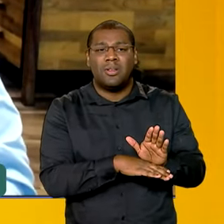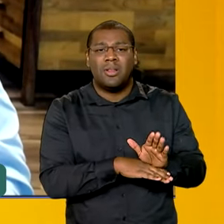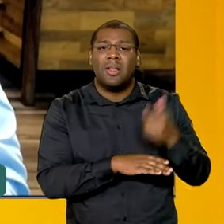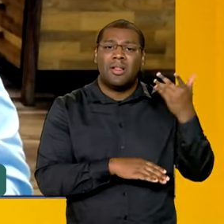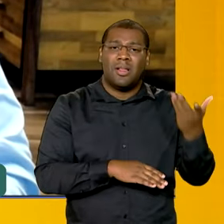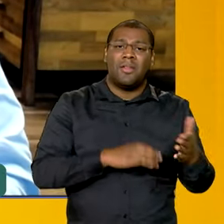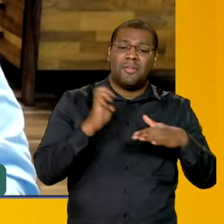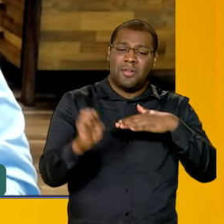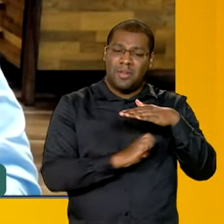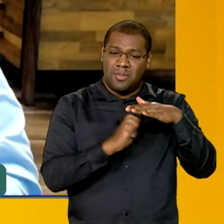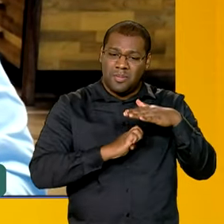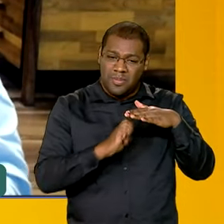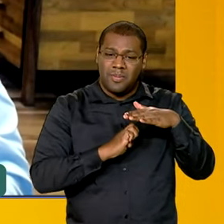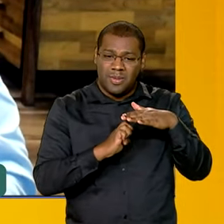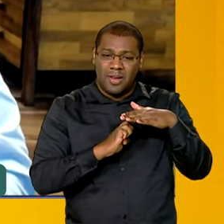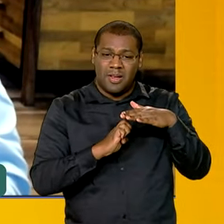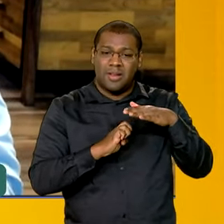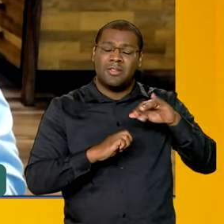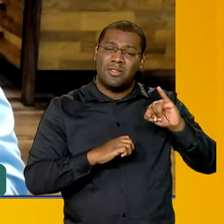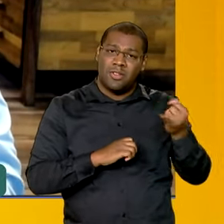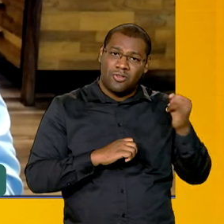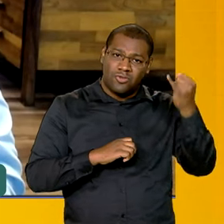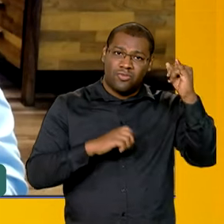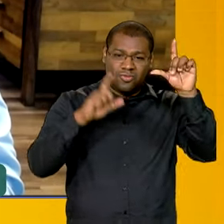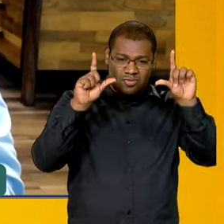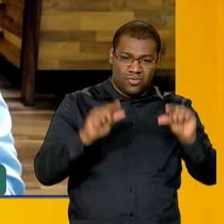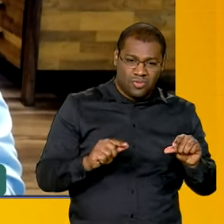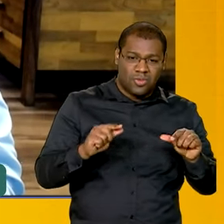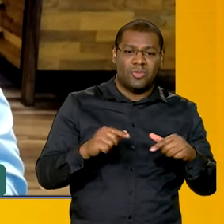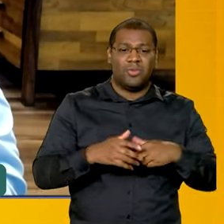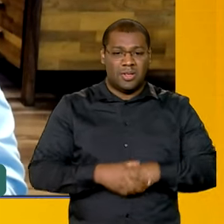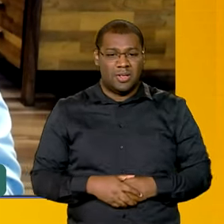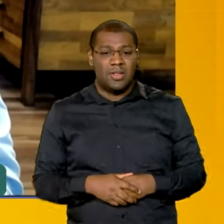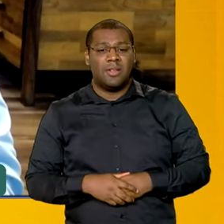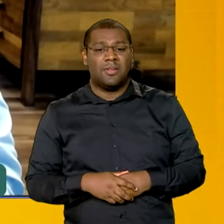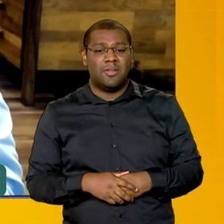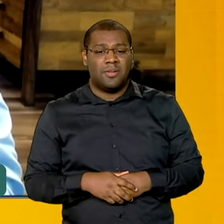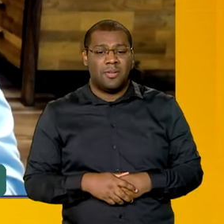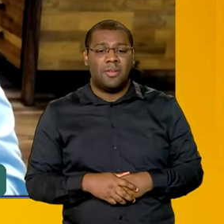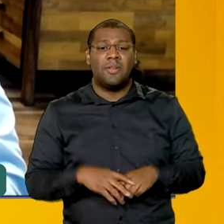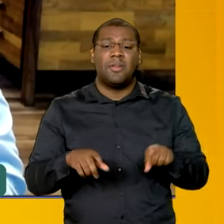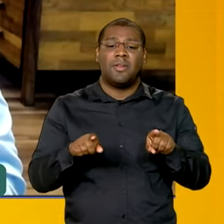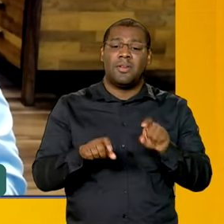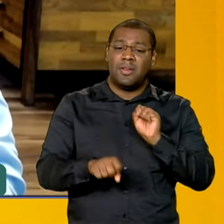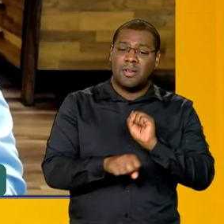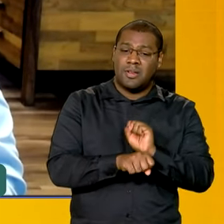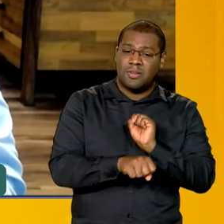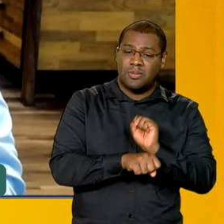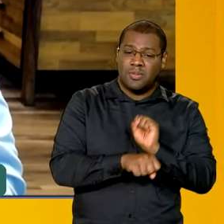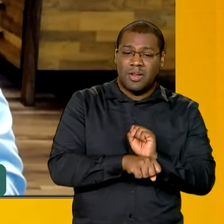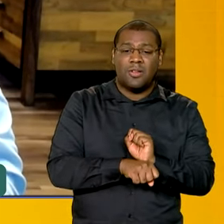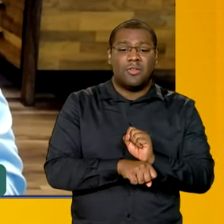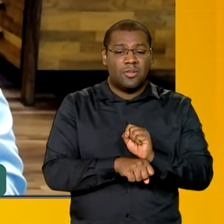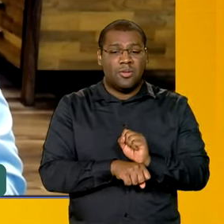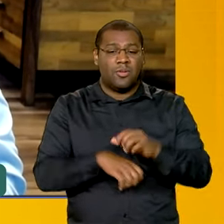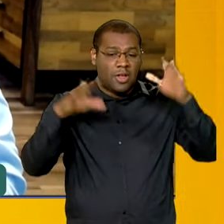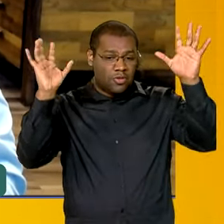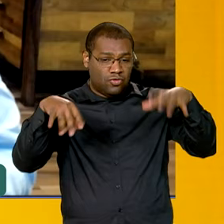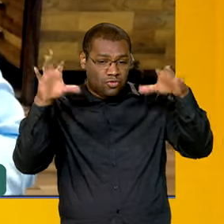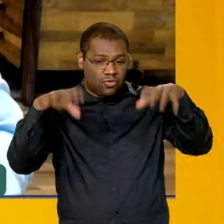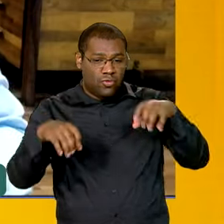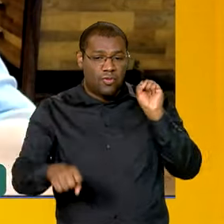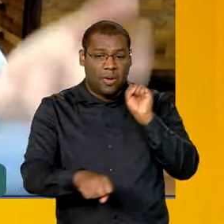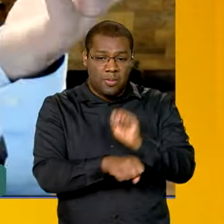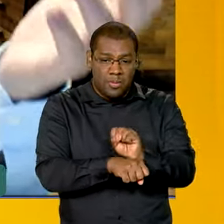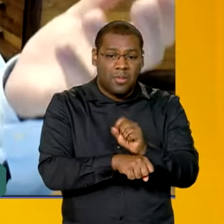acessível e as famílias poderem recompor as suas vidas. Na hora que a água baixar, provavelmente as famílias